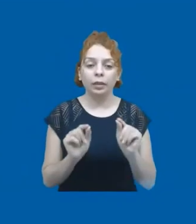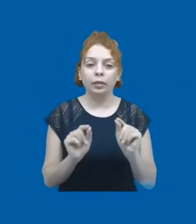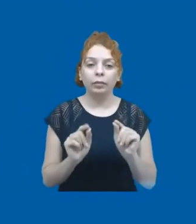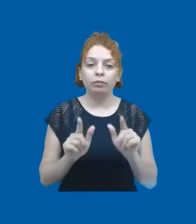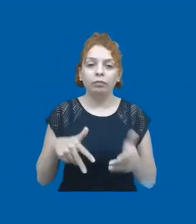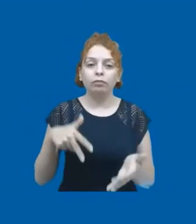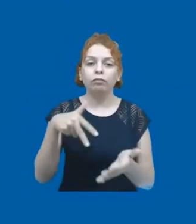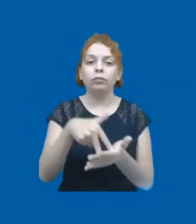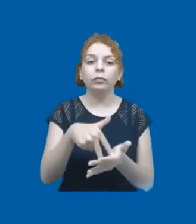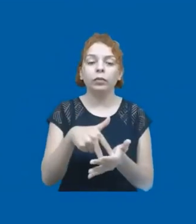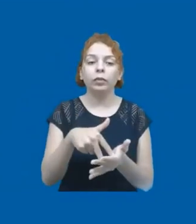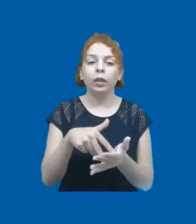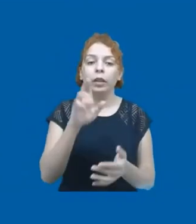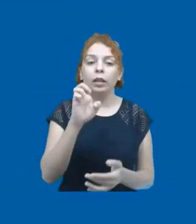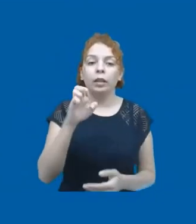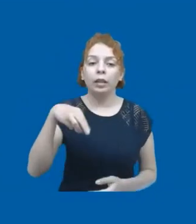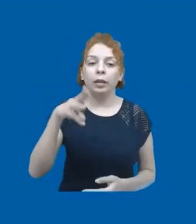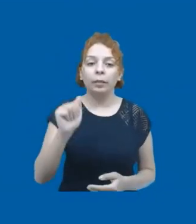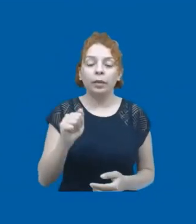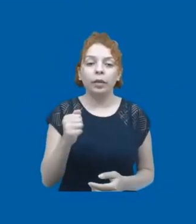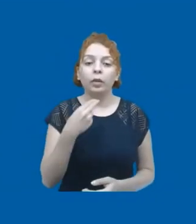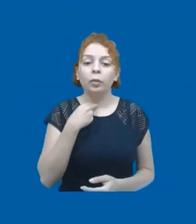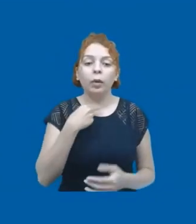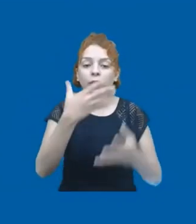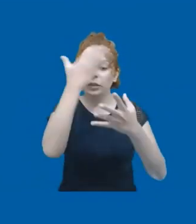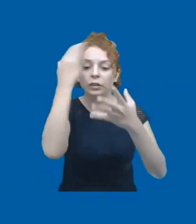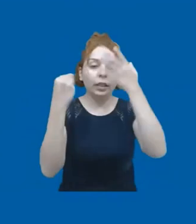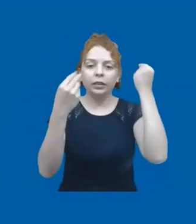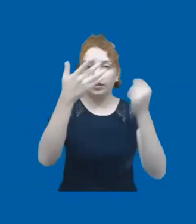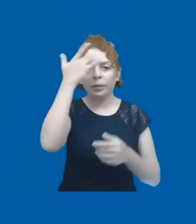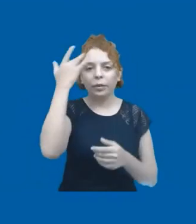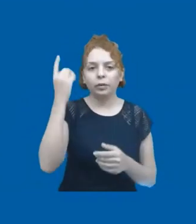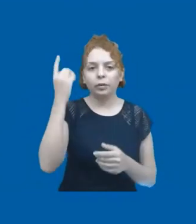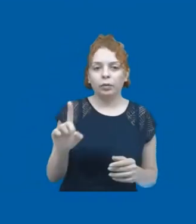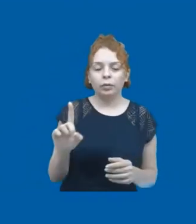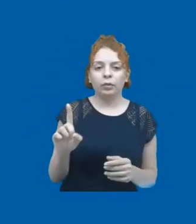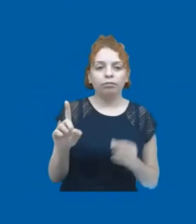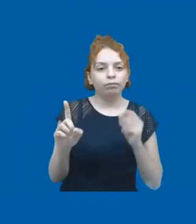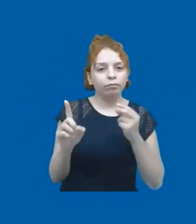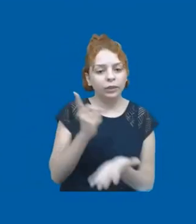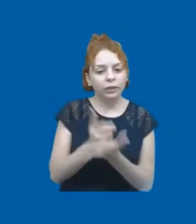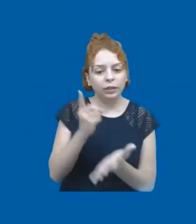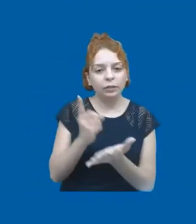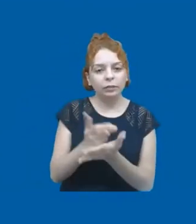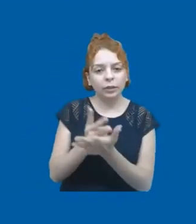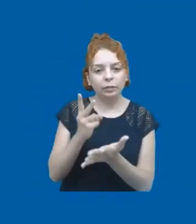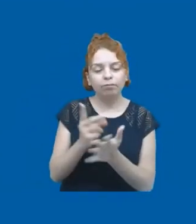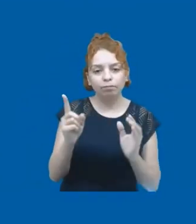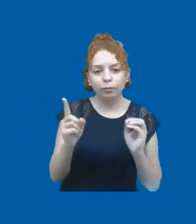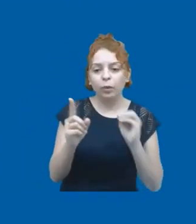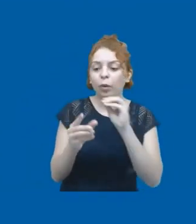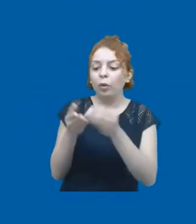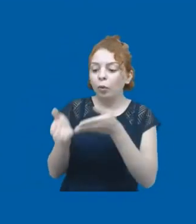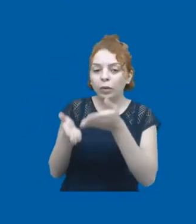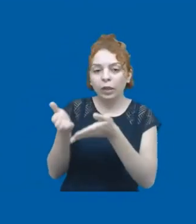à frente com o lema de não deixar ninguém para trás. Isso significa que nos esforçamos para alcançar primeiro as